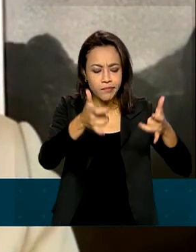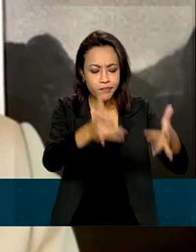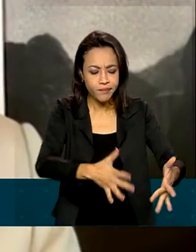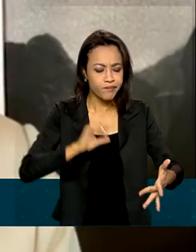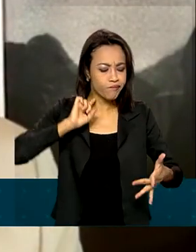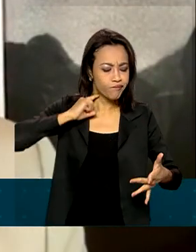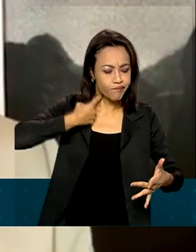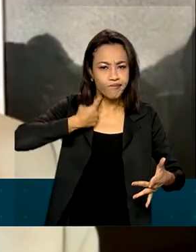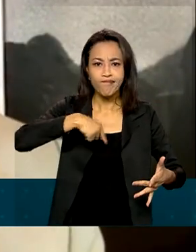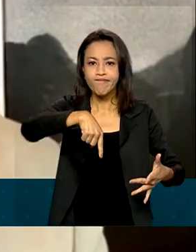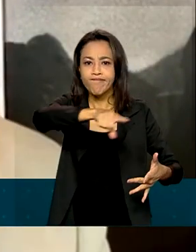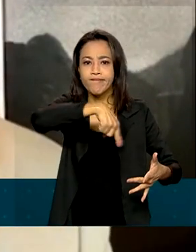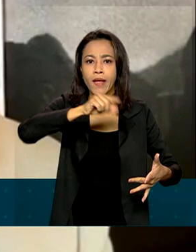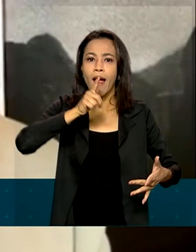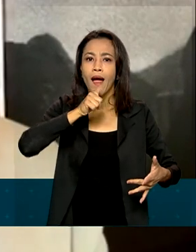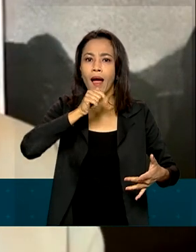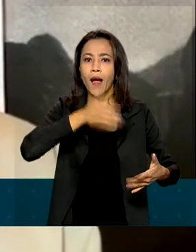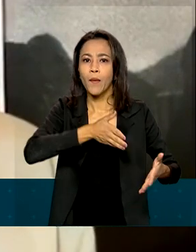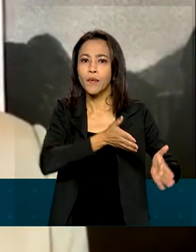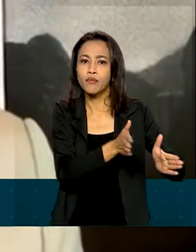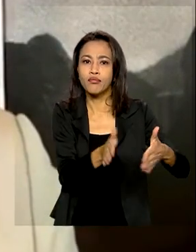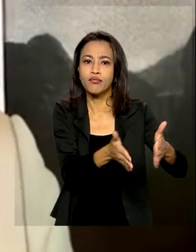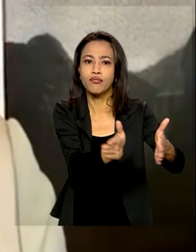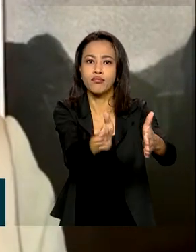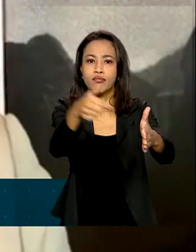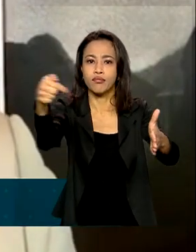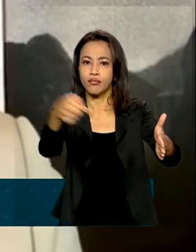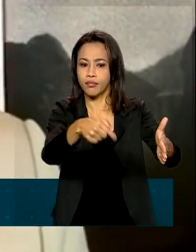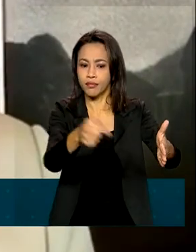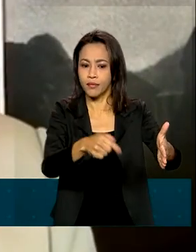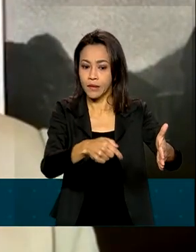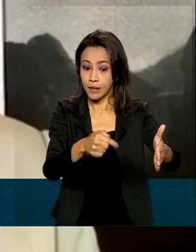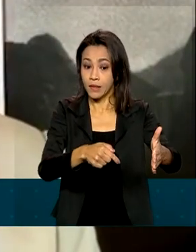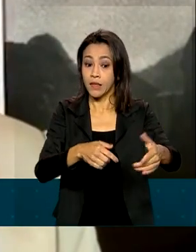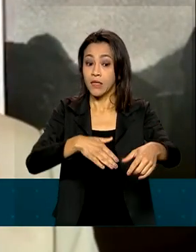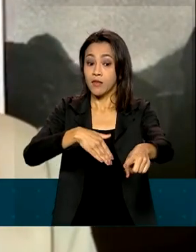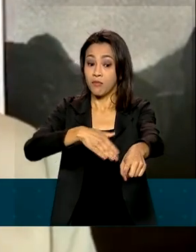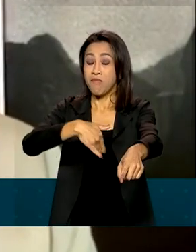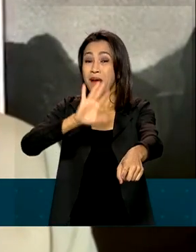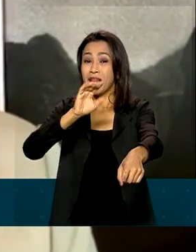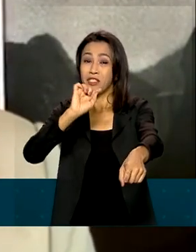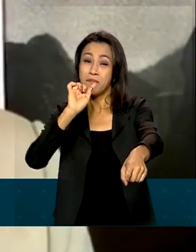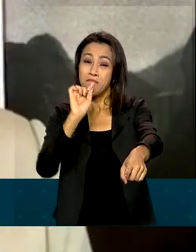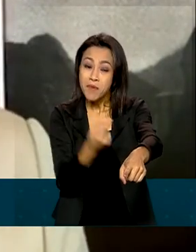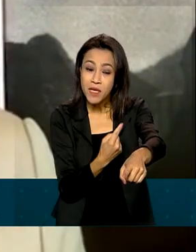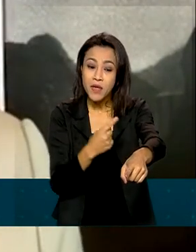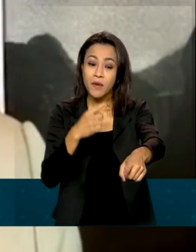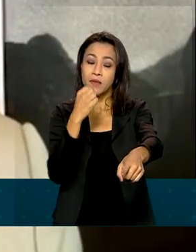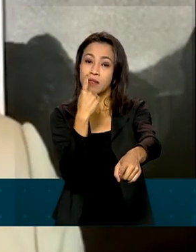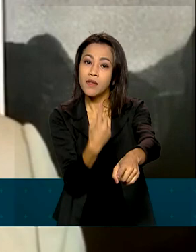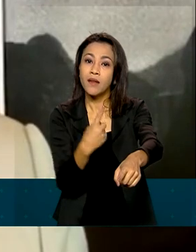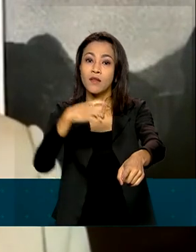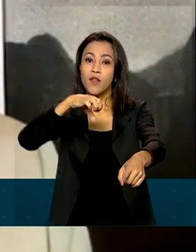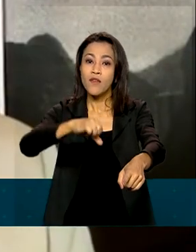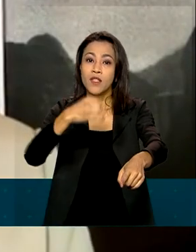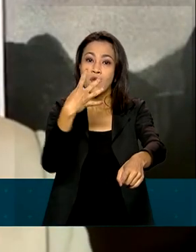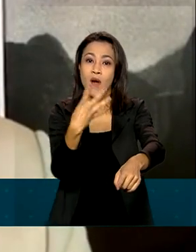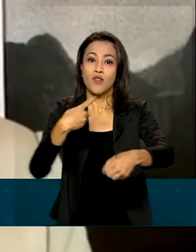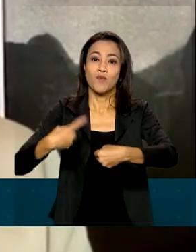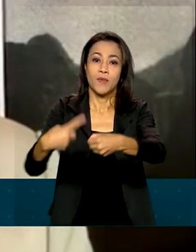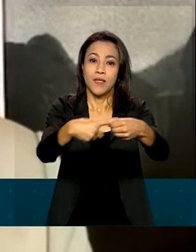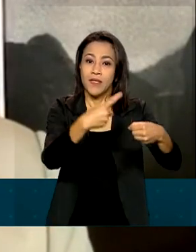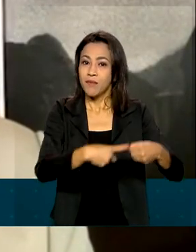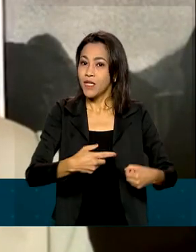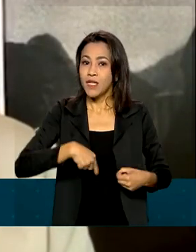nessas localidades, são 1.194 municípios, com substâncias que a tornam imprópria para o consumo, em